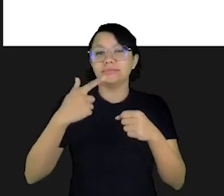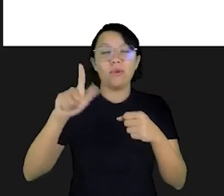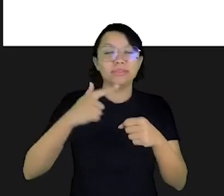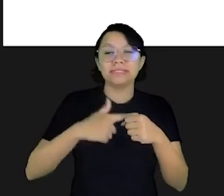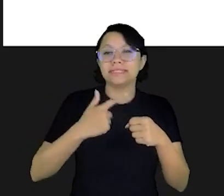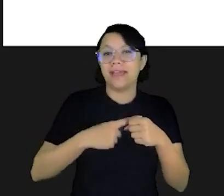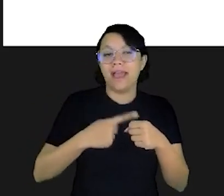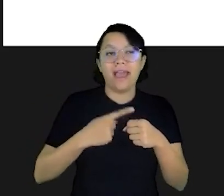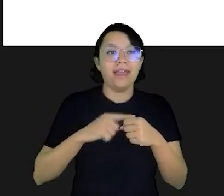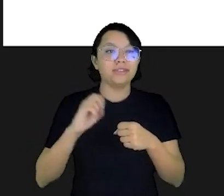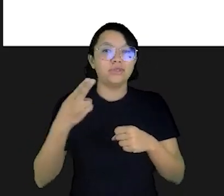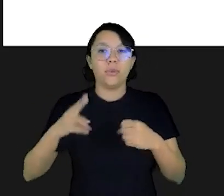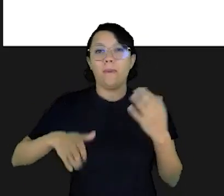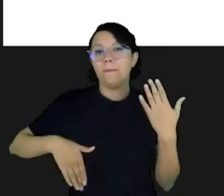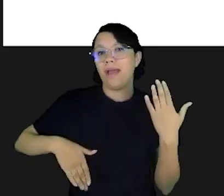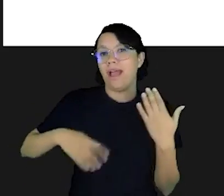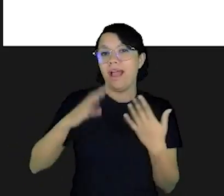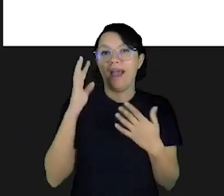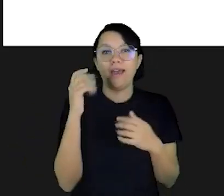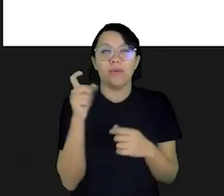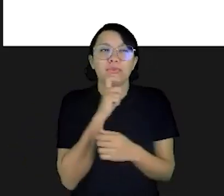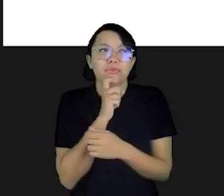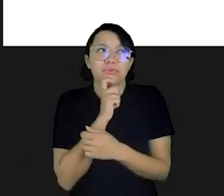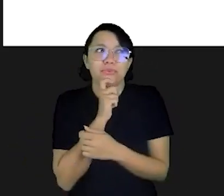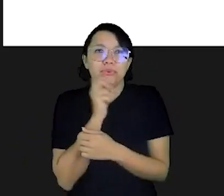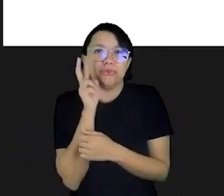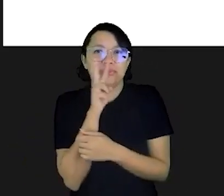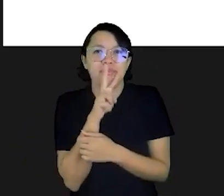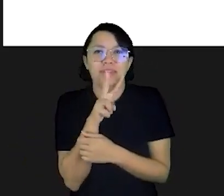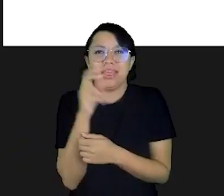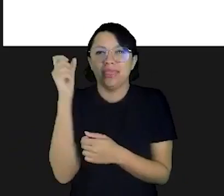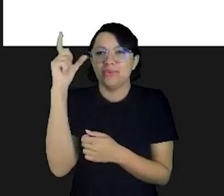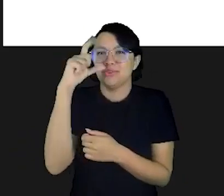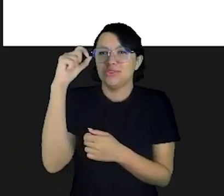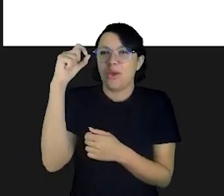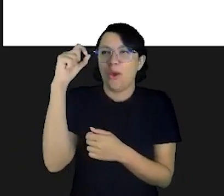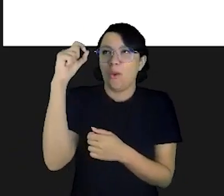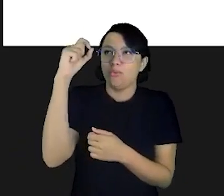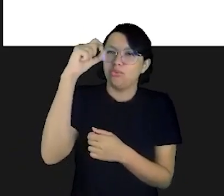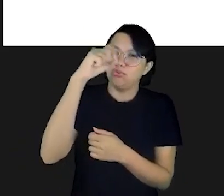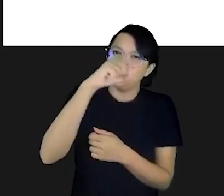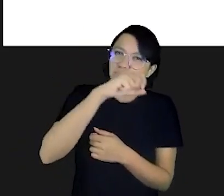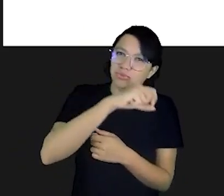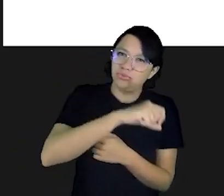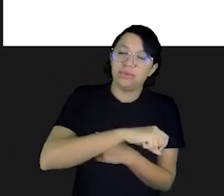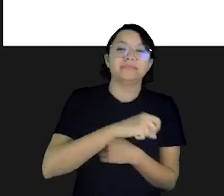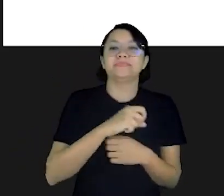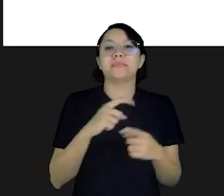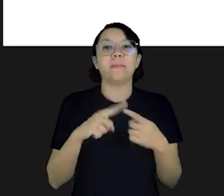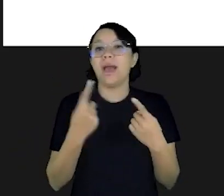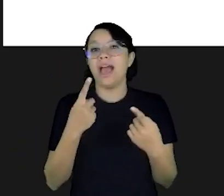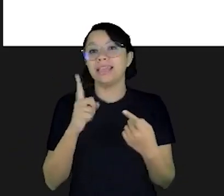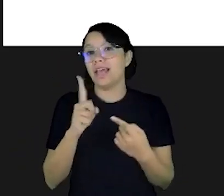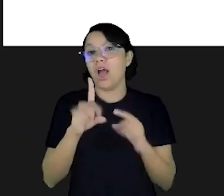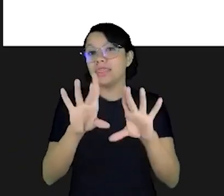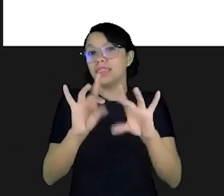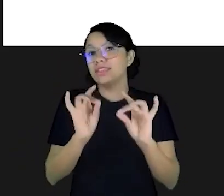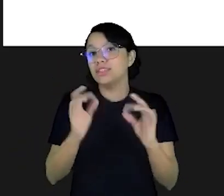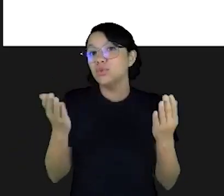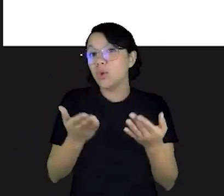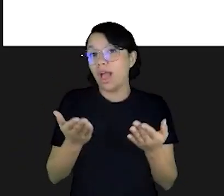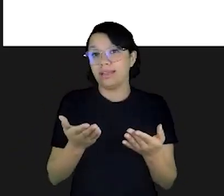podiam estar na praia, passando frio e olhando o cor do sol ali sobre o mar, e decidiram estar aqui agora.